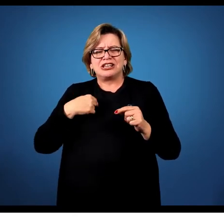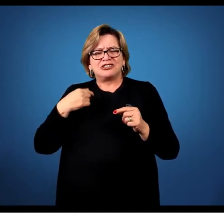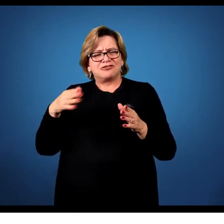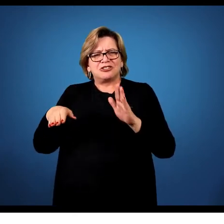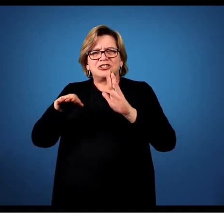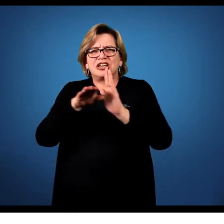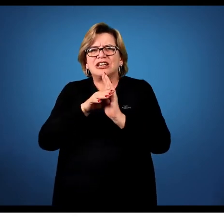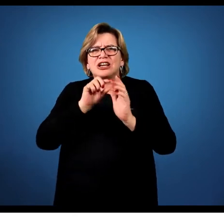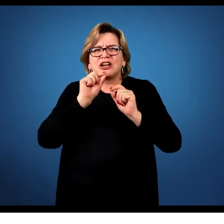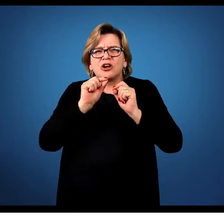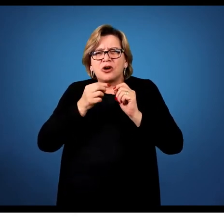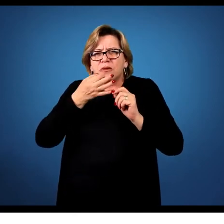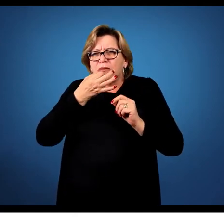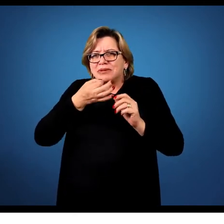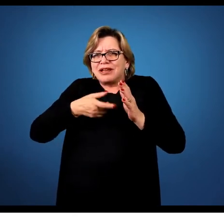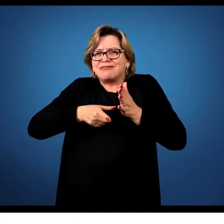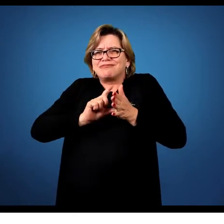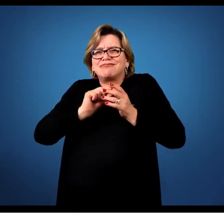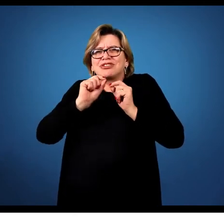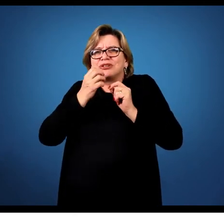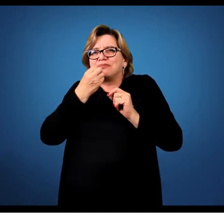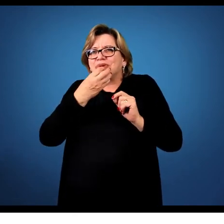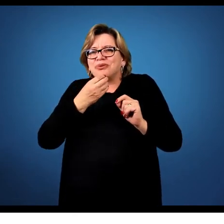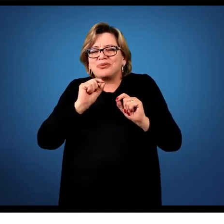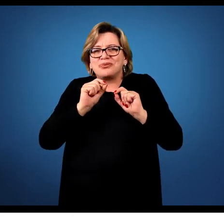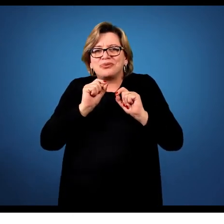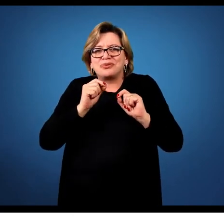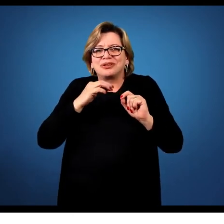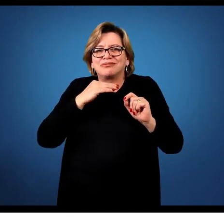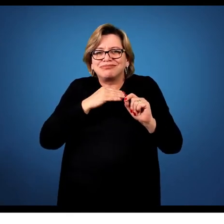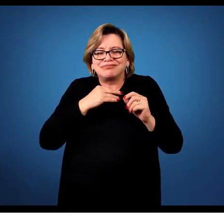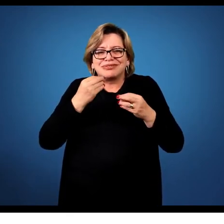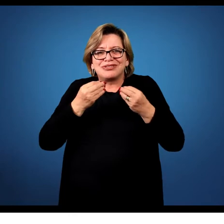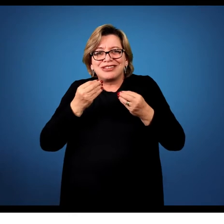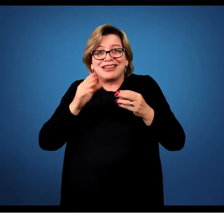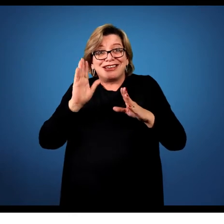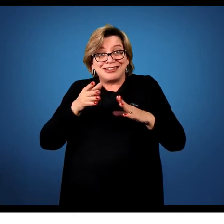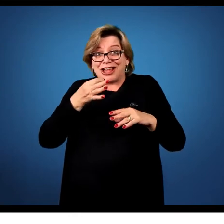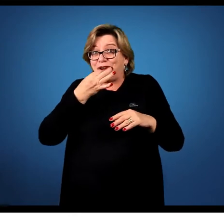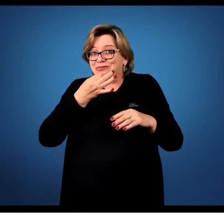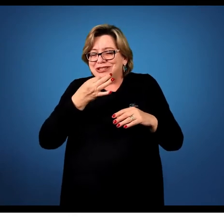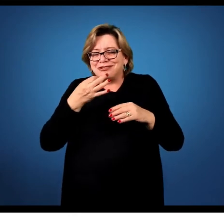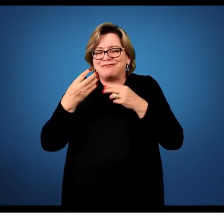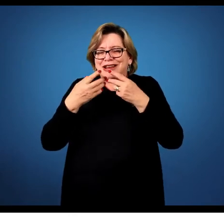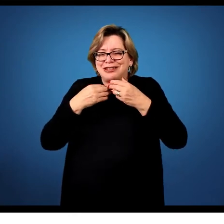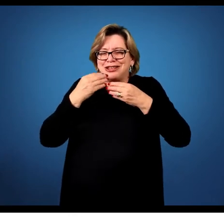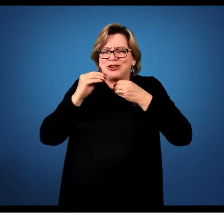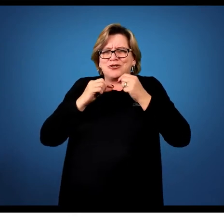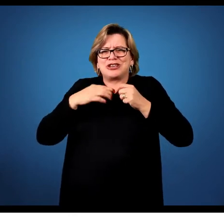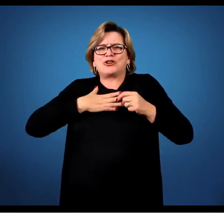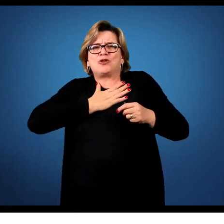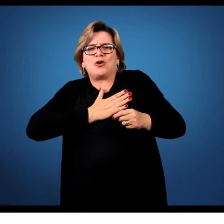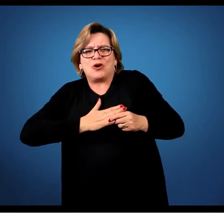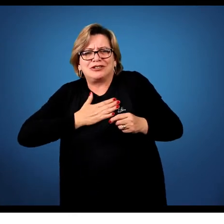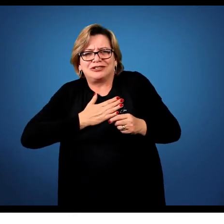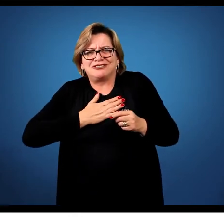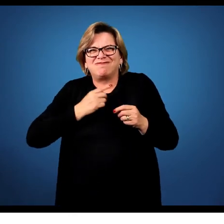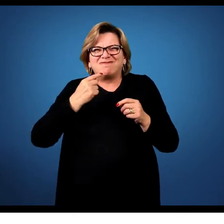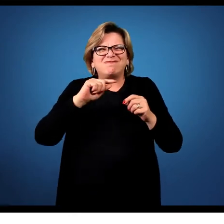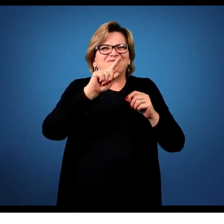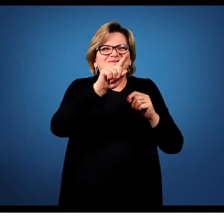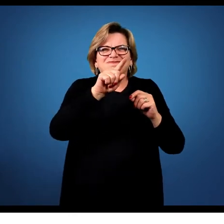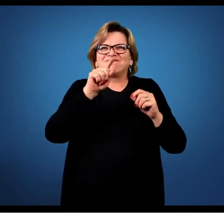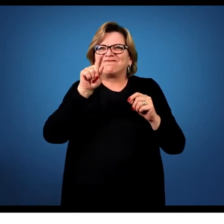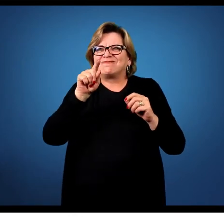daquilo que você acredita que é bom, daquilo que você acredita, entende? Você já leva a toda a tua carga de gosto para a galeria, você não tem